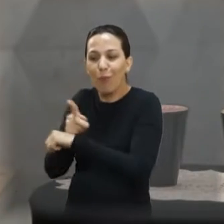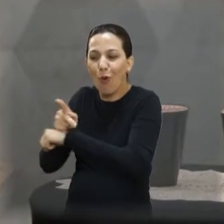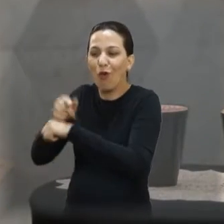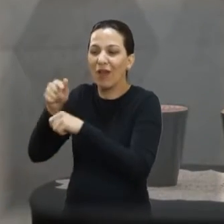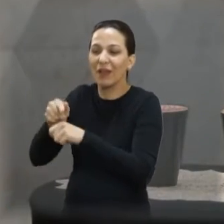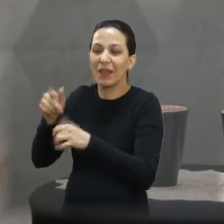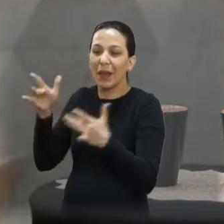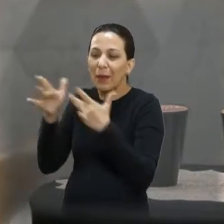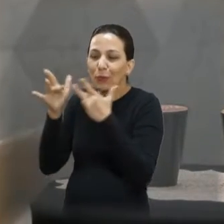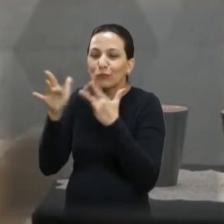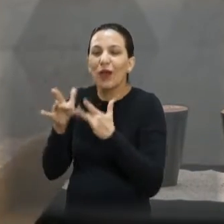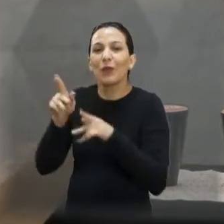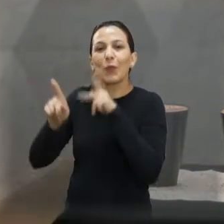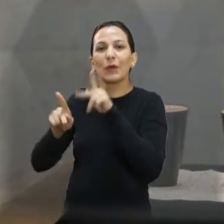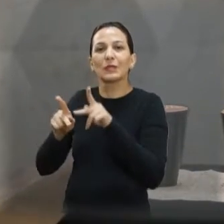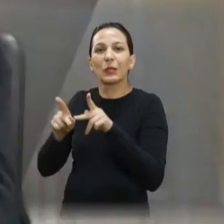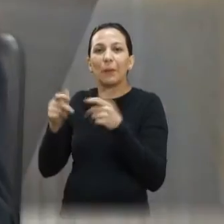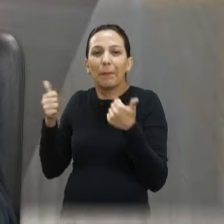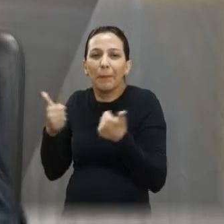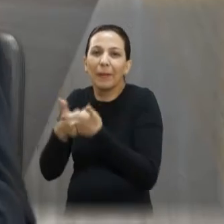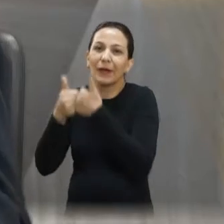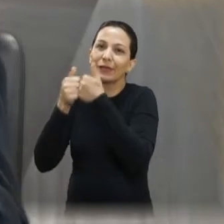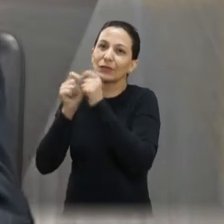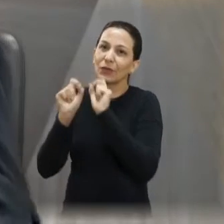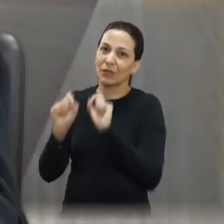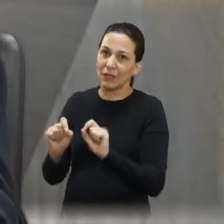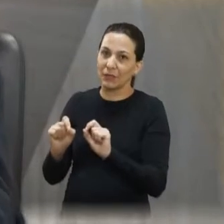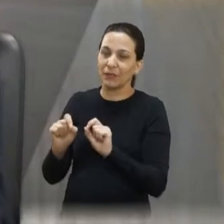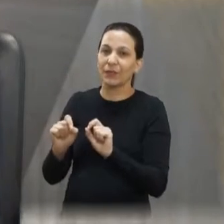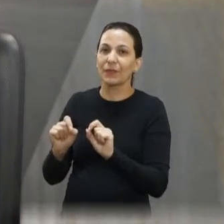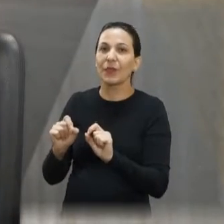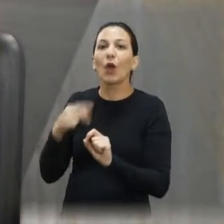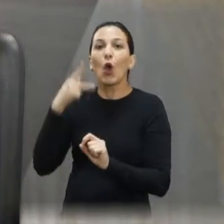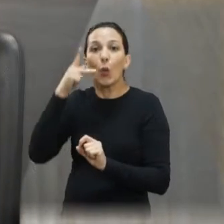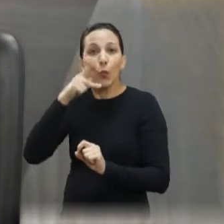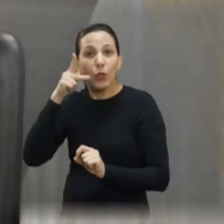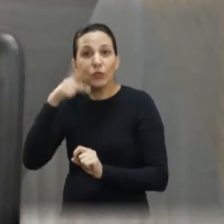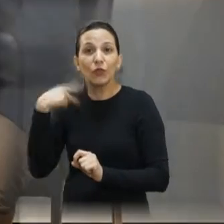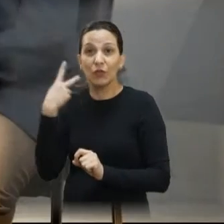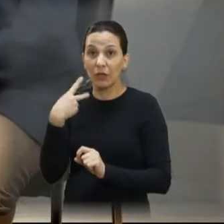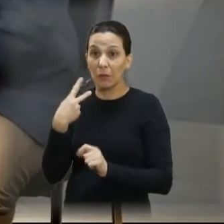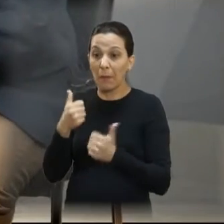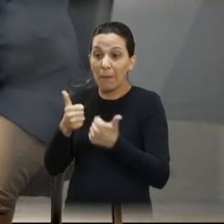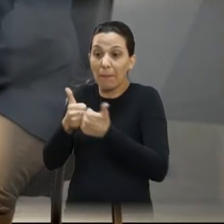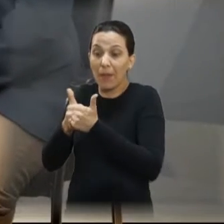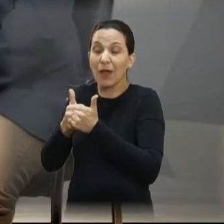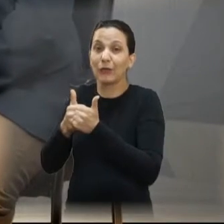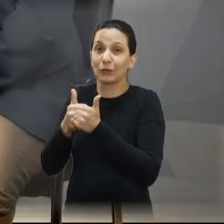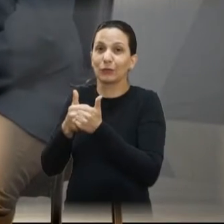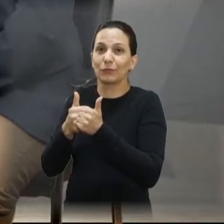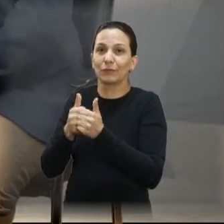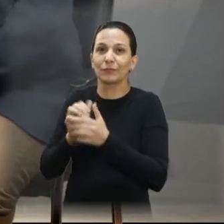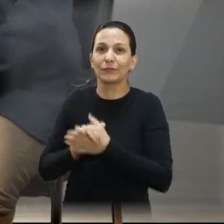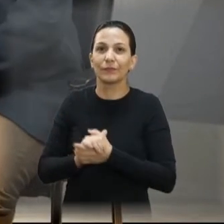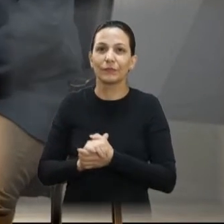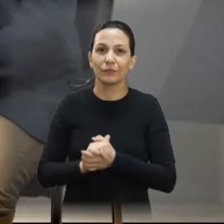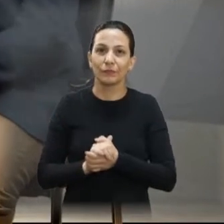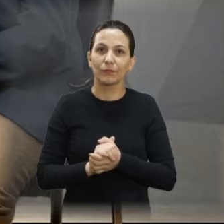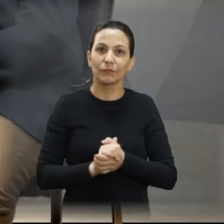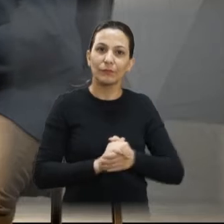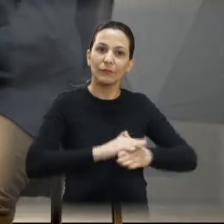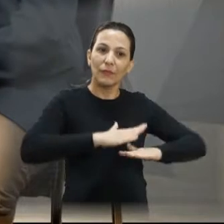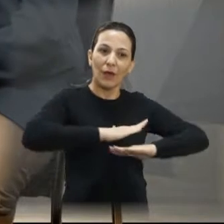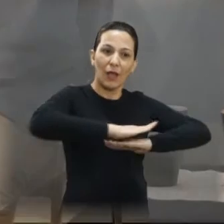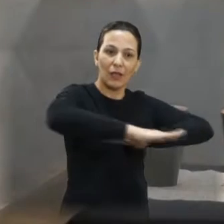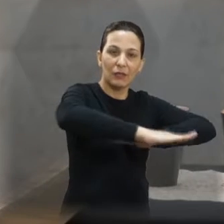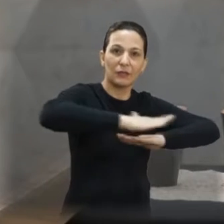mais próximo da população. O vereador é o político mais próximo da população. Vamos lá, continuando, reparo da pavimentação asfáltica